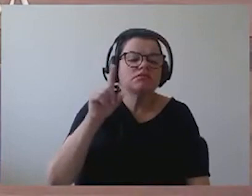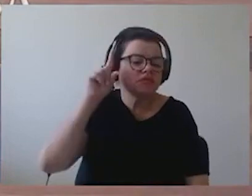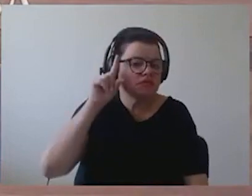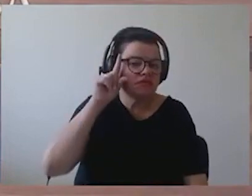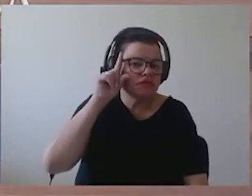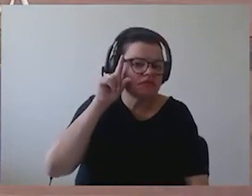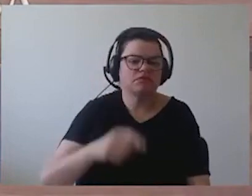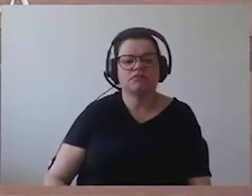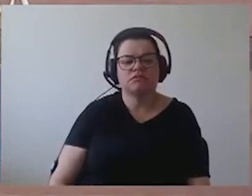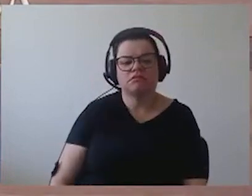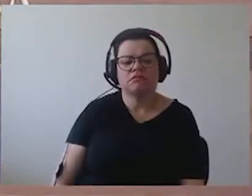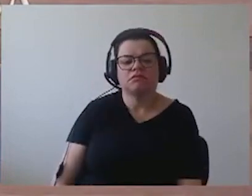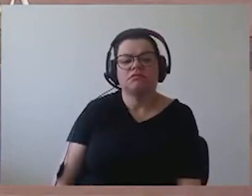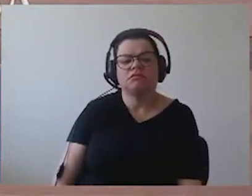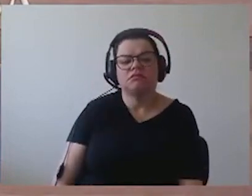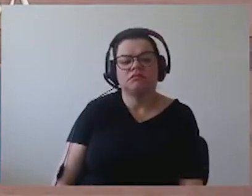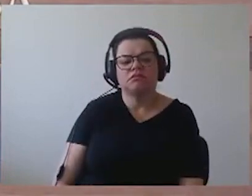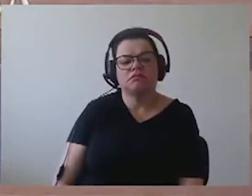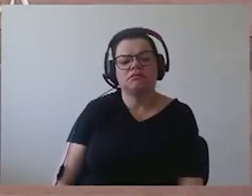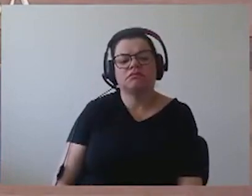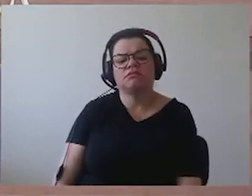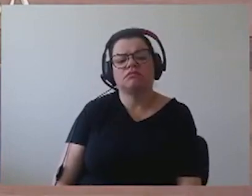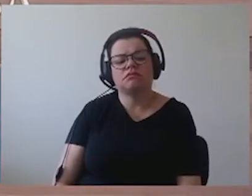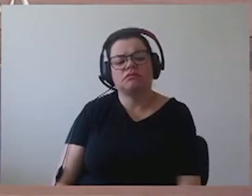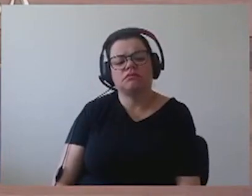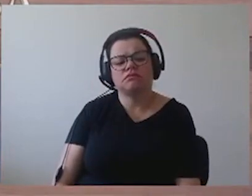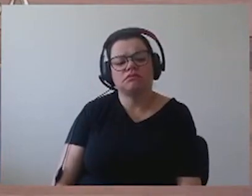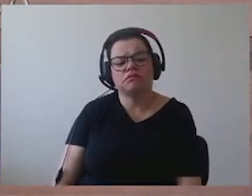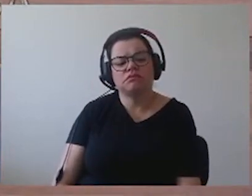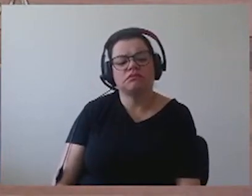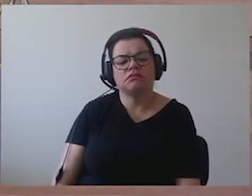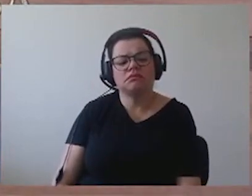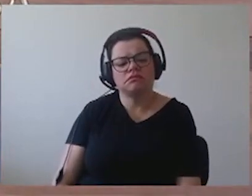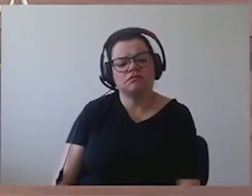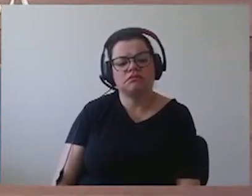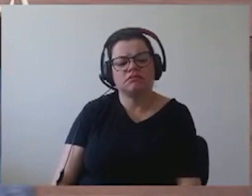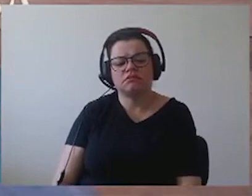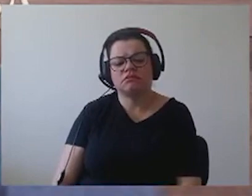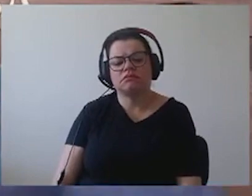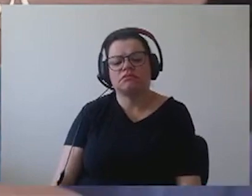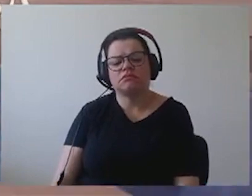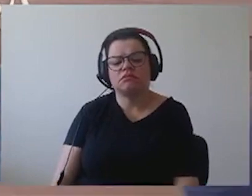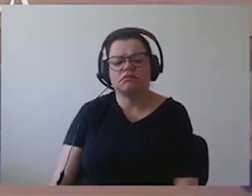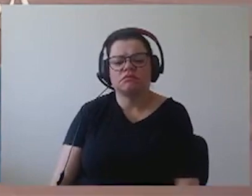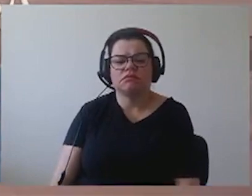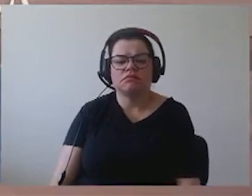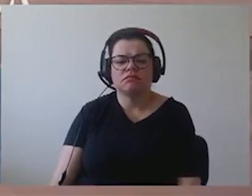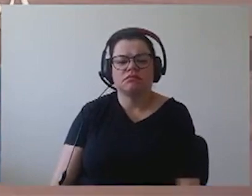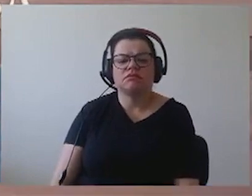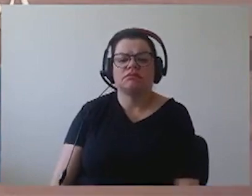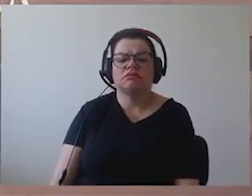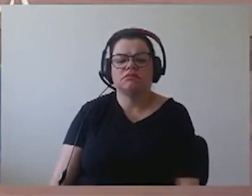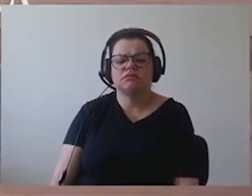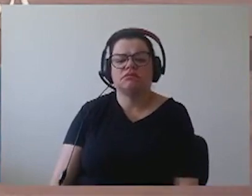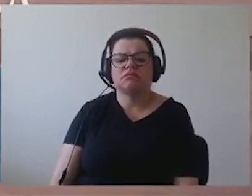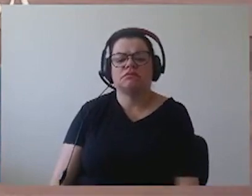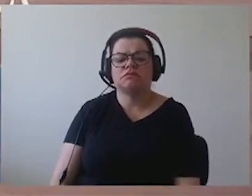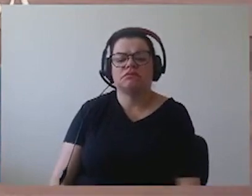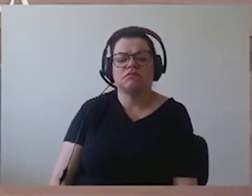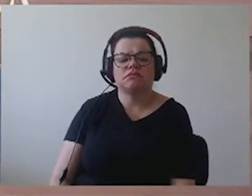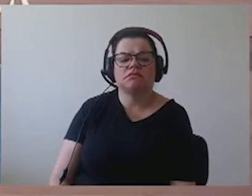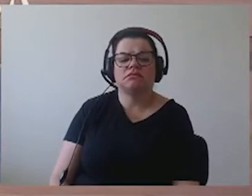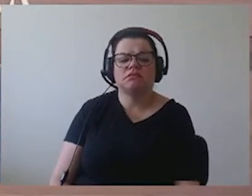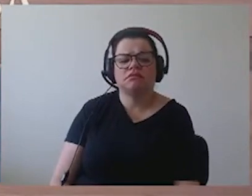O senhor concede uma parte ou... Para mim é sempre uma honra conceder uma parte para os vereadores Alexandre e Eder Borges. Maravilha. Muito